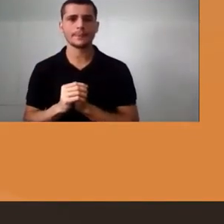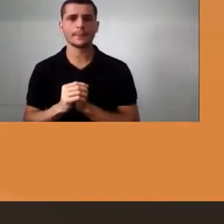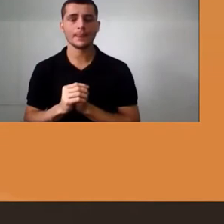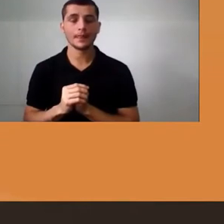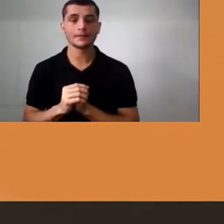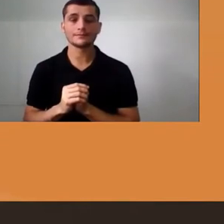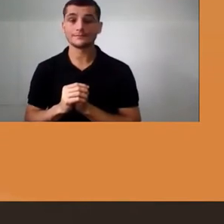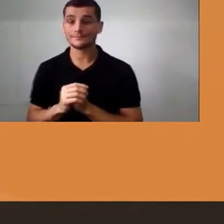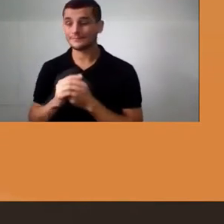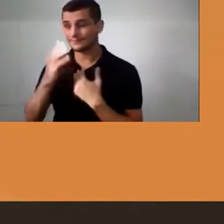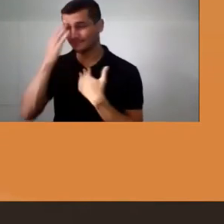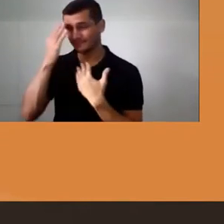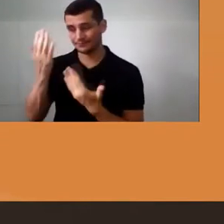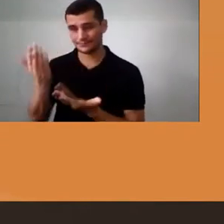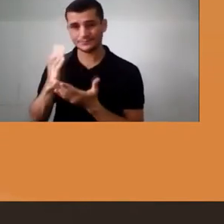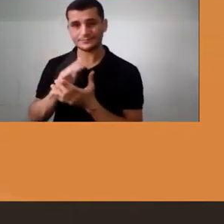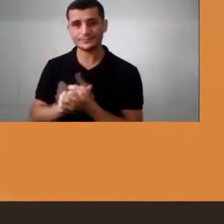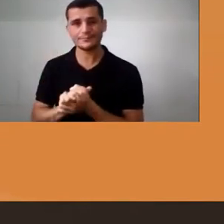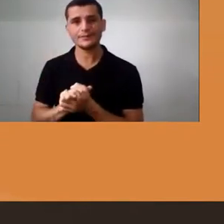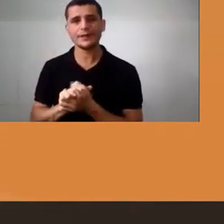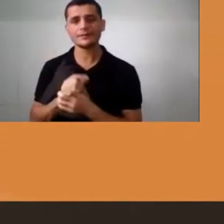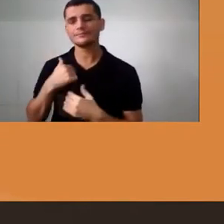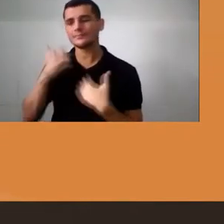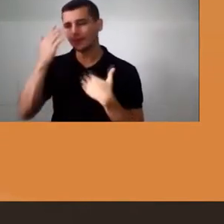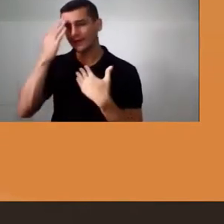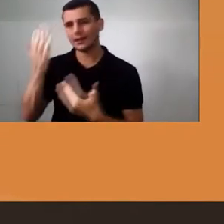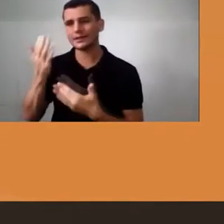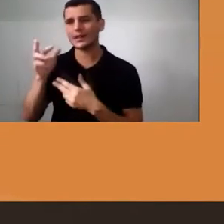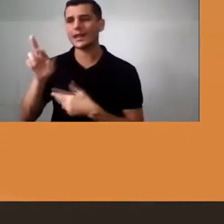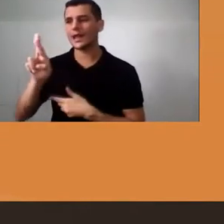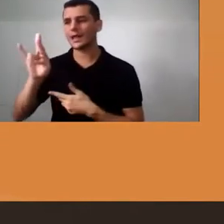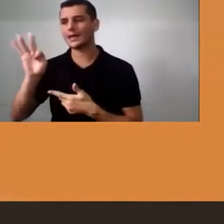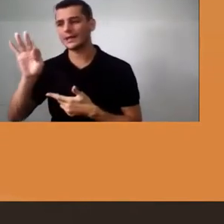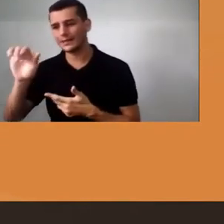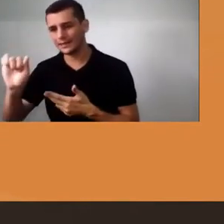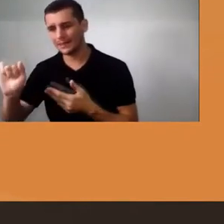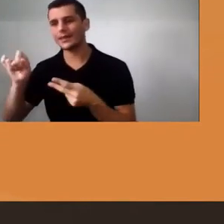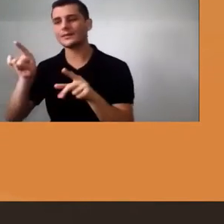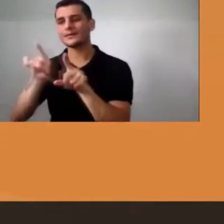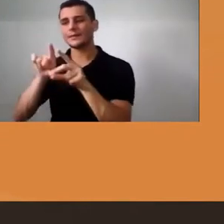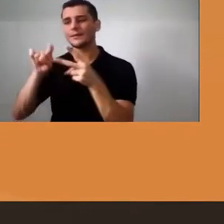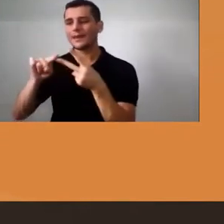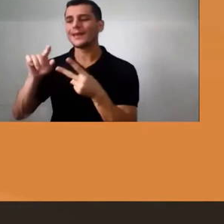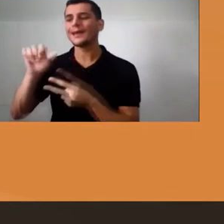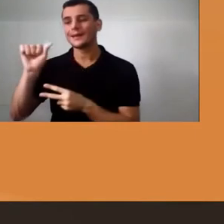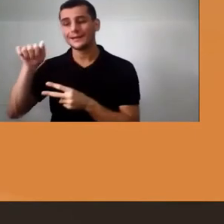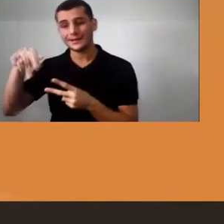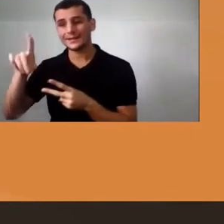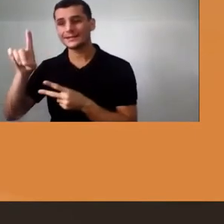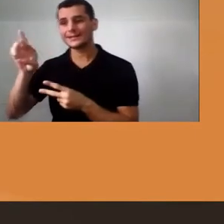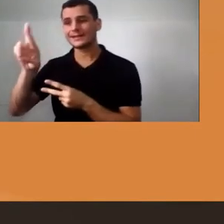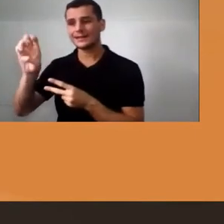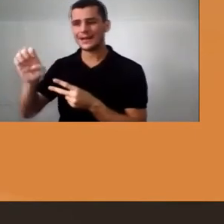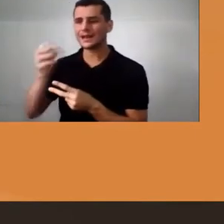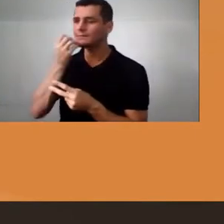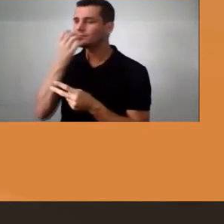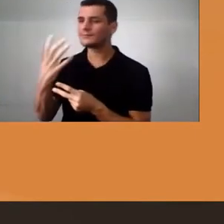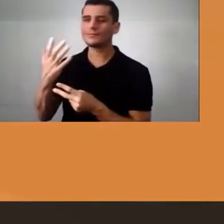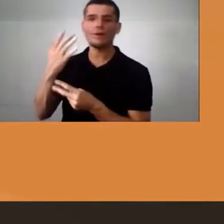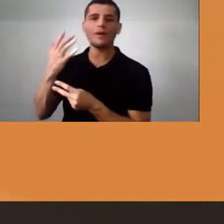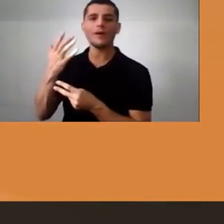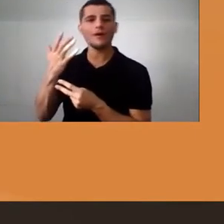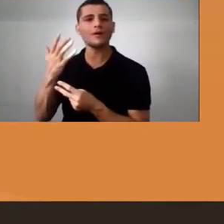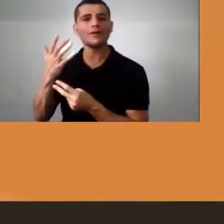Obrigada, e realmente agradeço a Rita e o André, muito bom ouvi-los, é sempre um